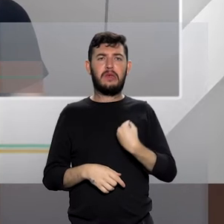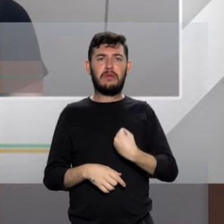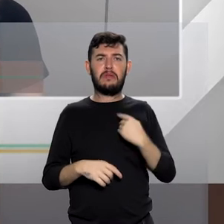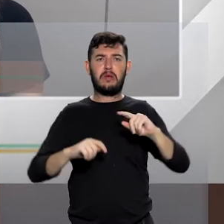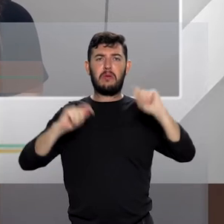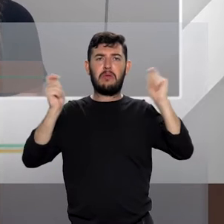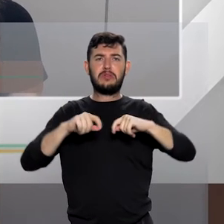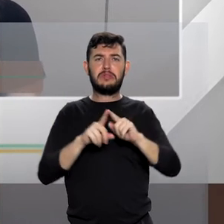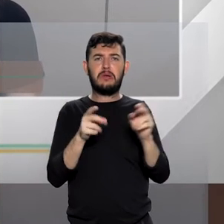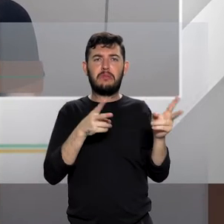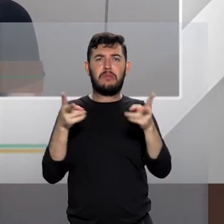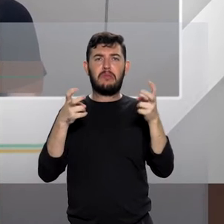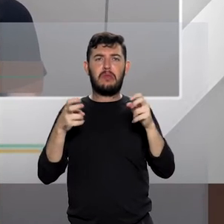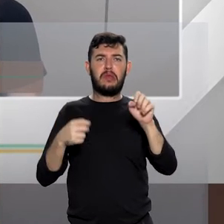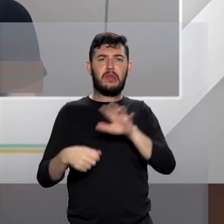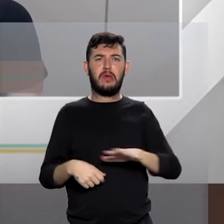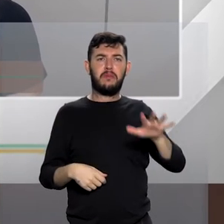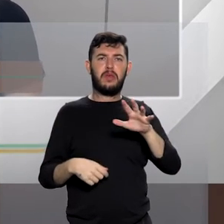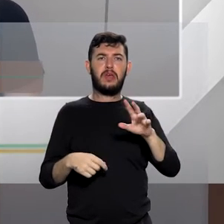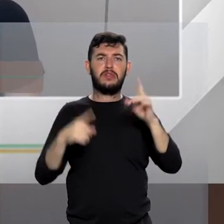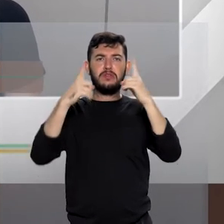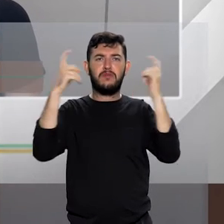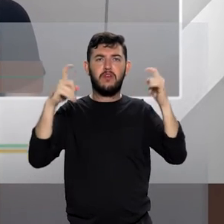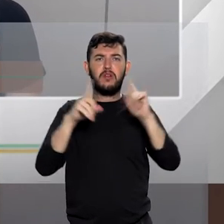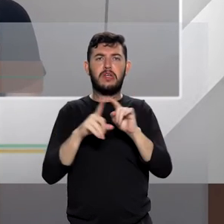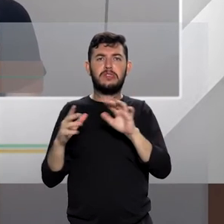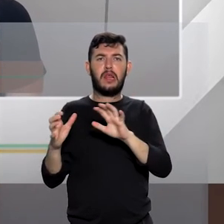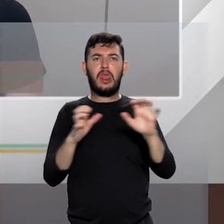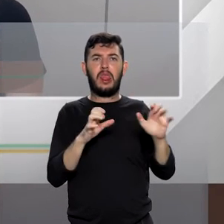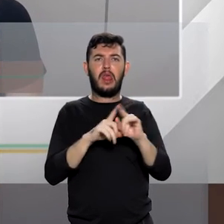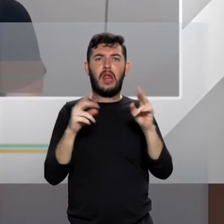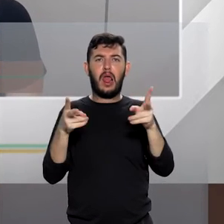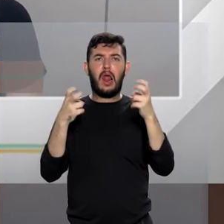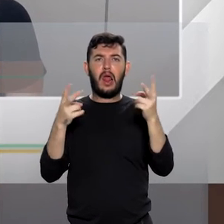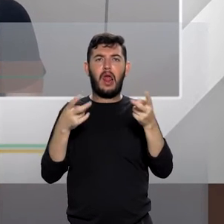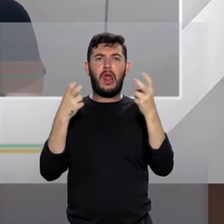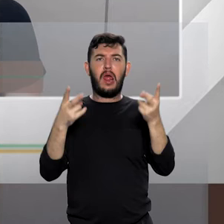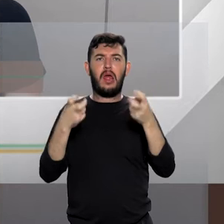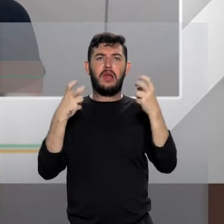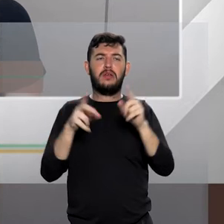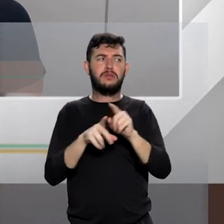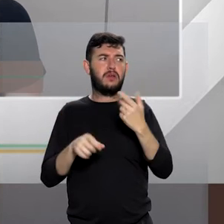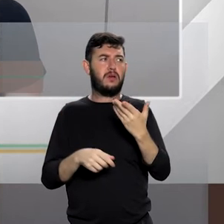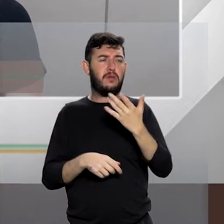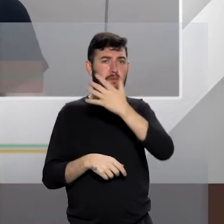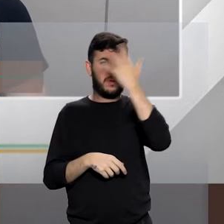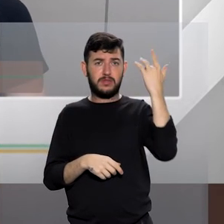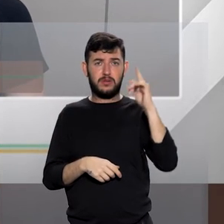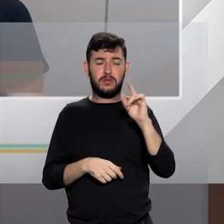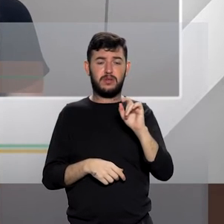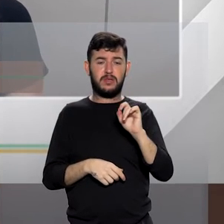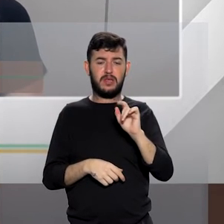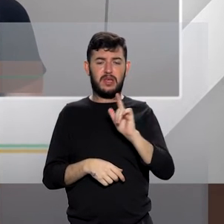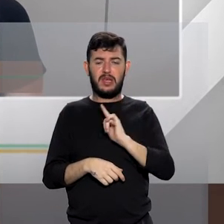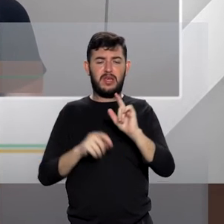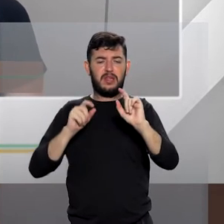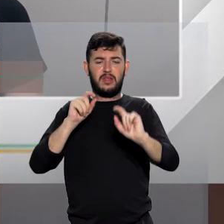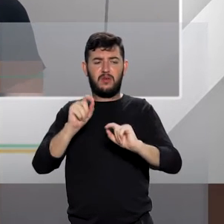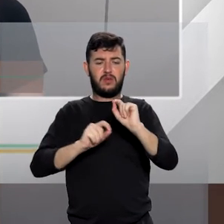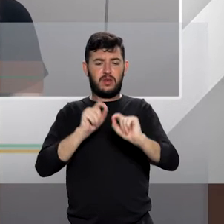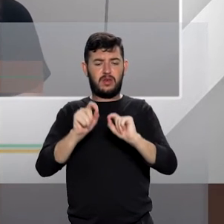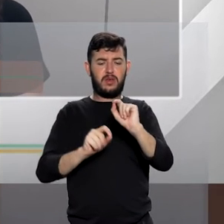condições, ambientes familiares são pessoas com certos controles,